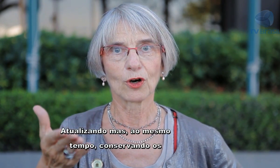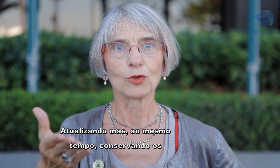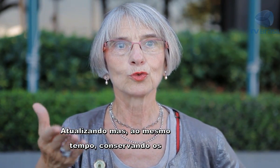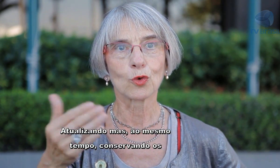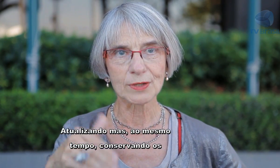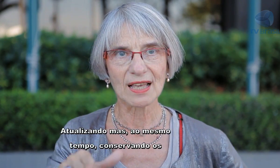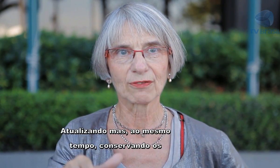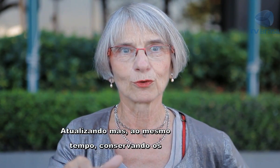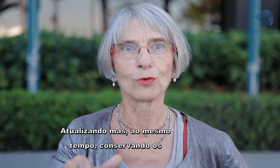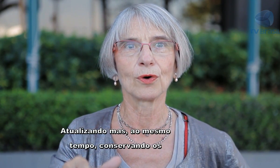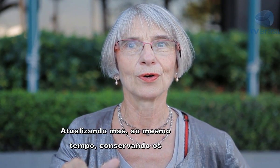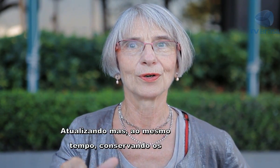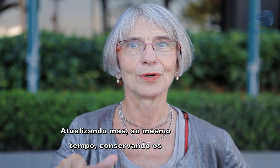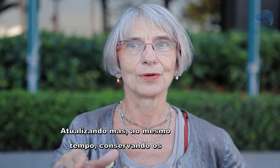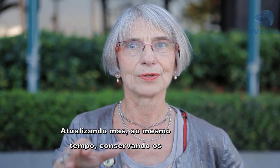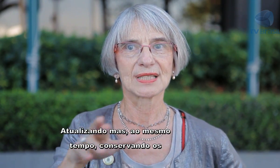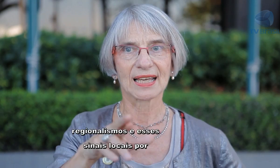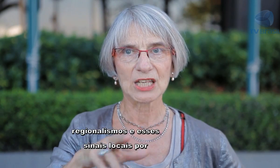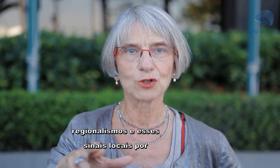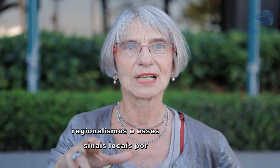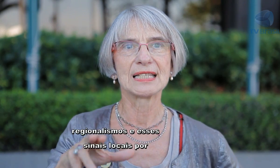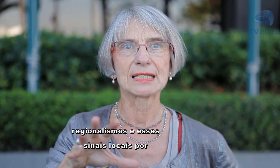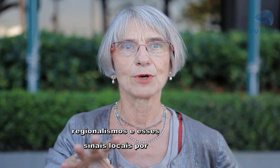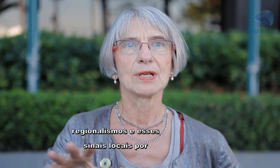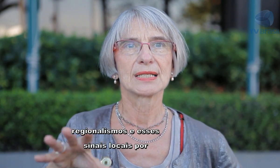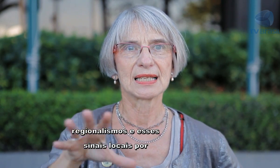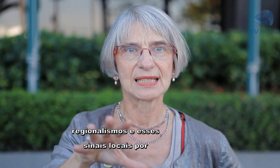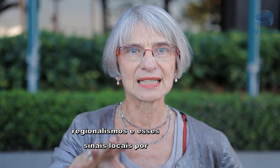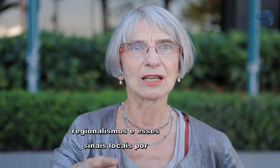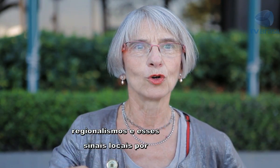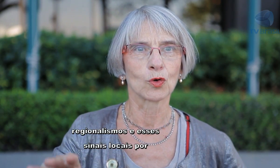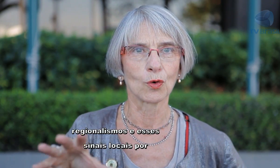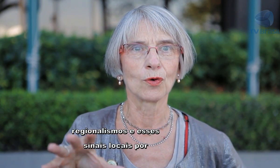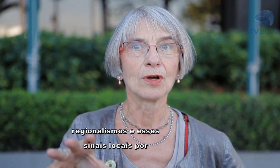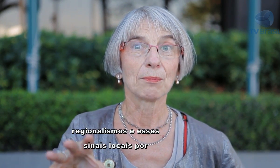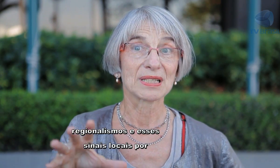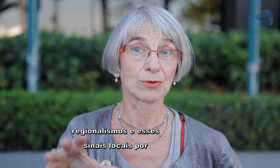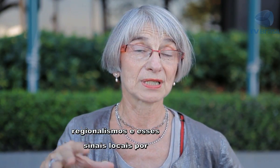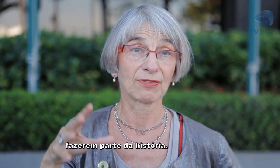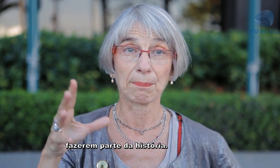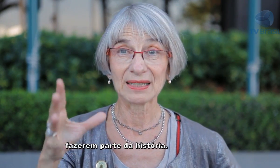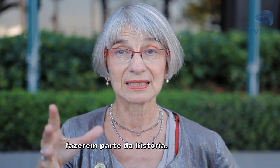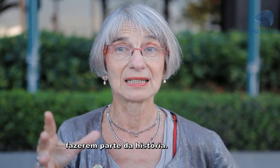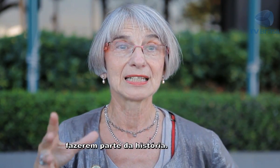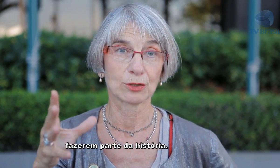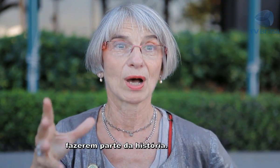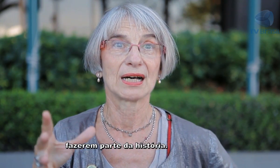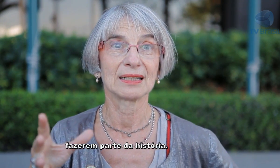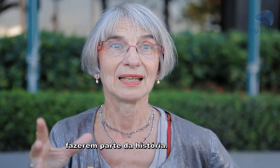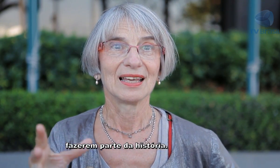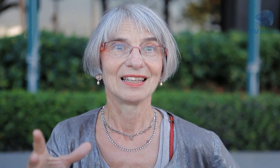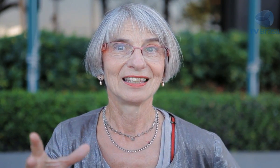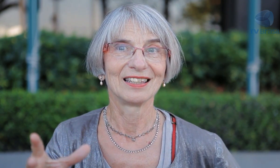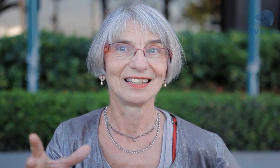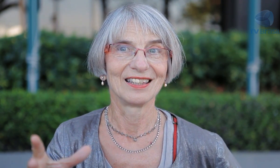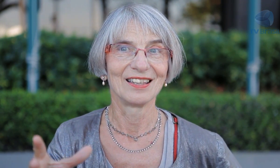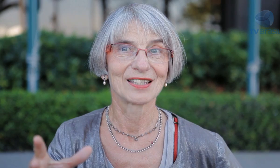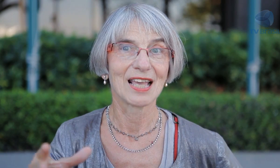Atualizando, mas ao mesmo tempo conservando os regionalismos e esses sinais locais por fazerem parte da história.